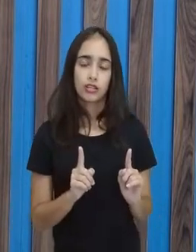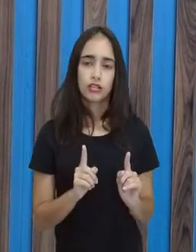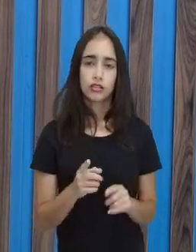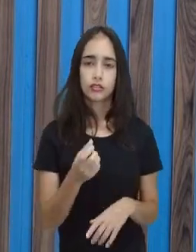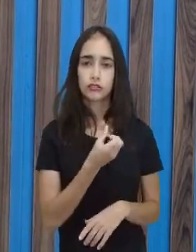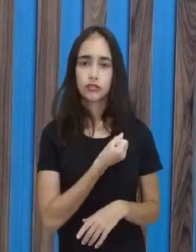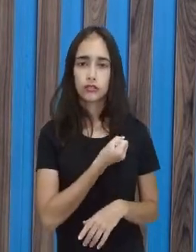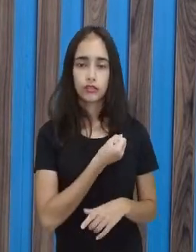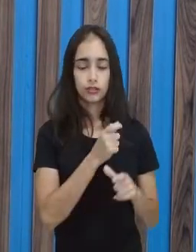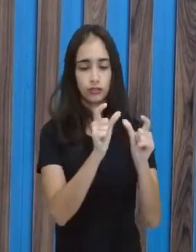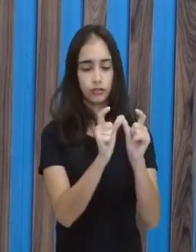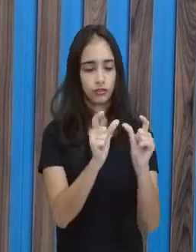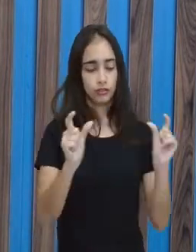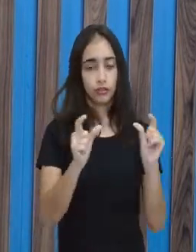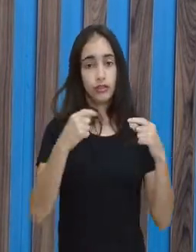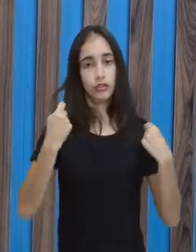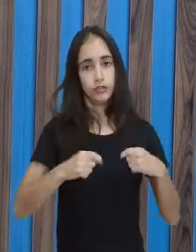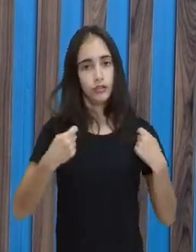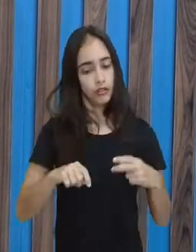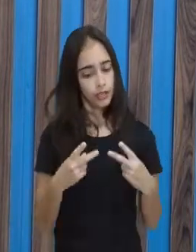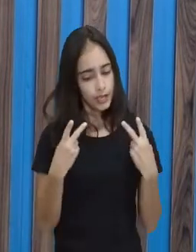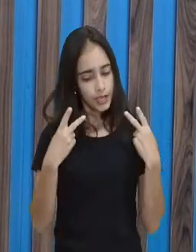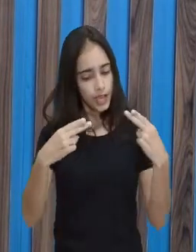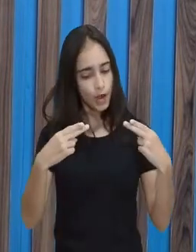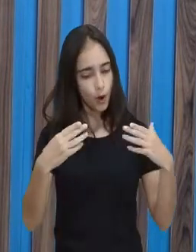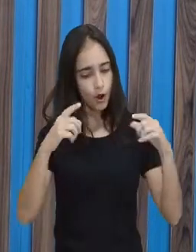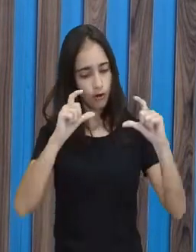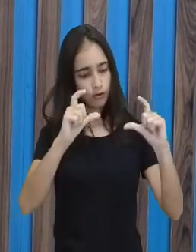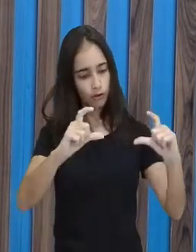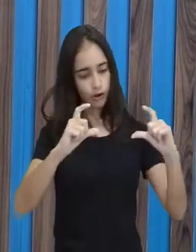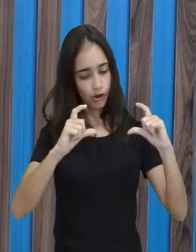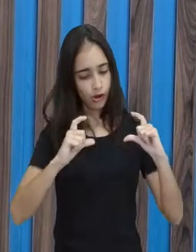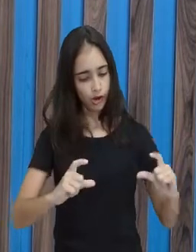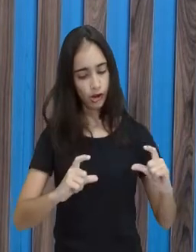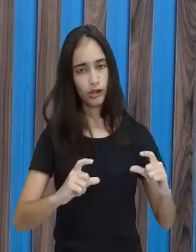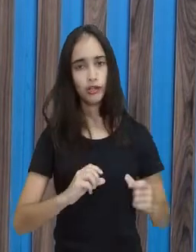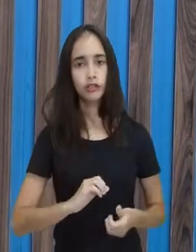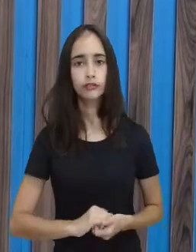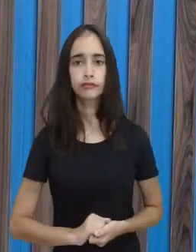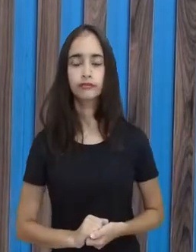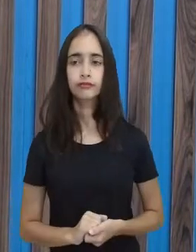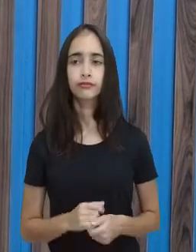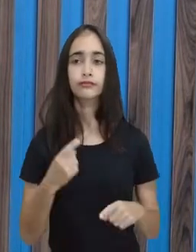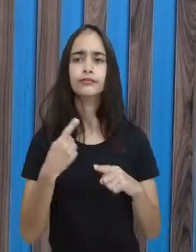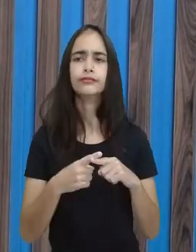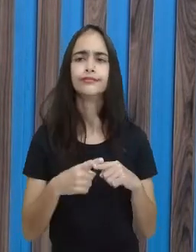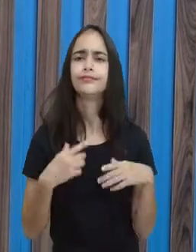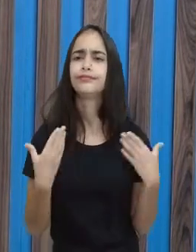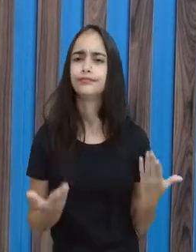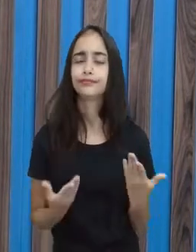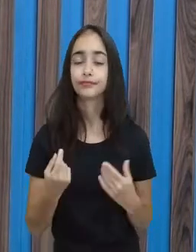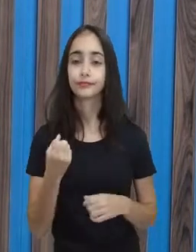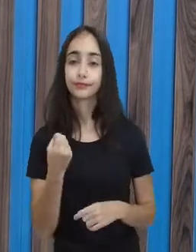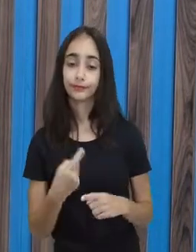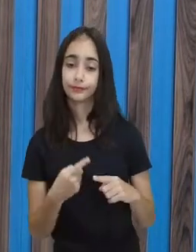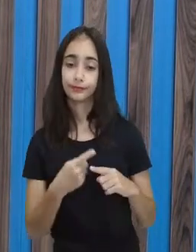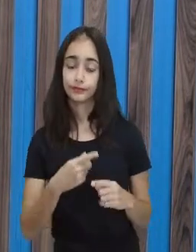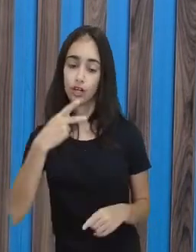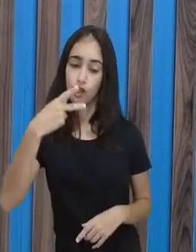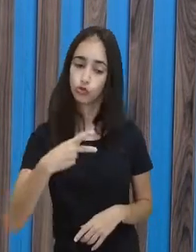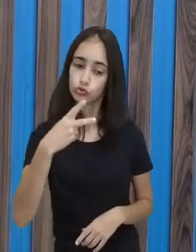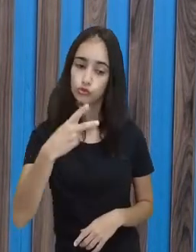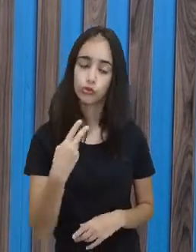que ser igual a esta equação aqui. Por quê? Porque todas as duas é igual a 80.